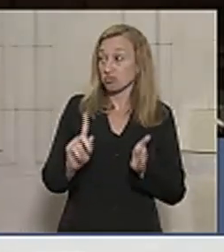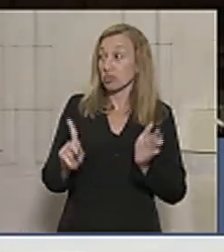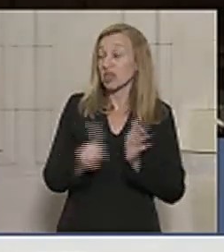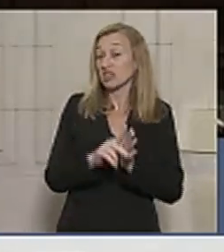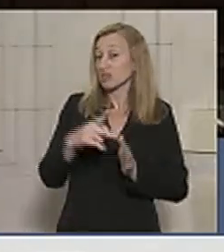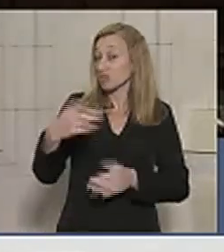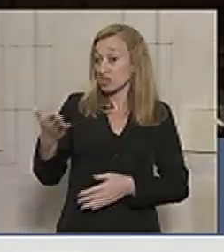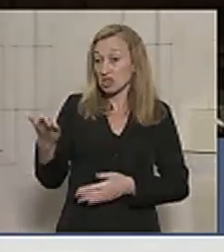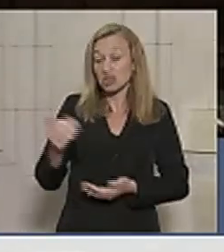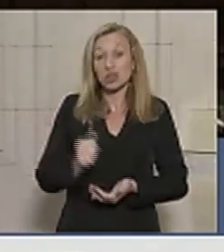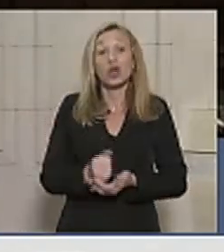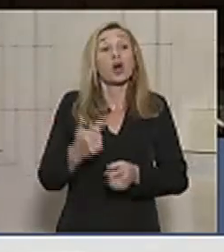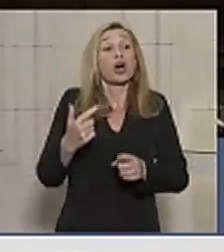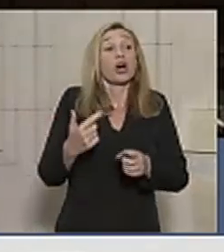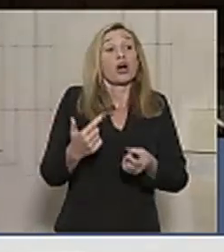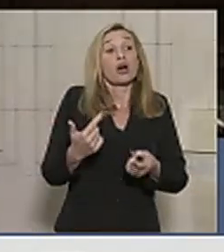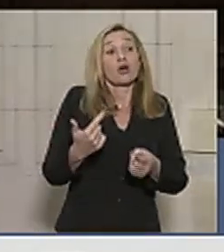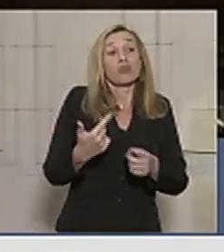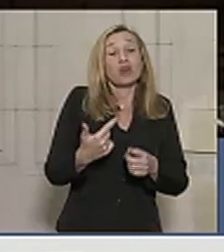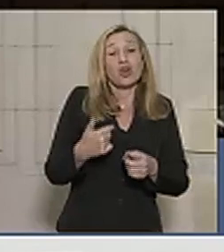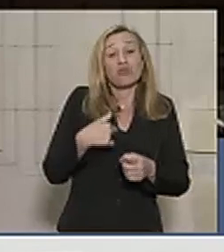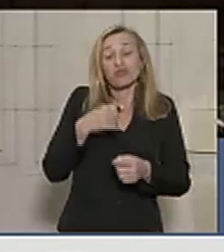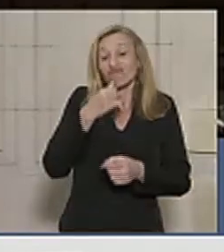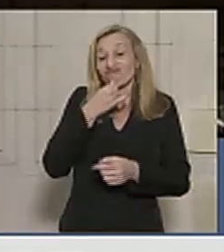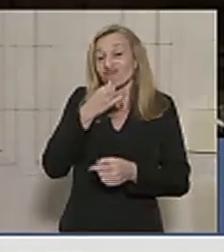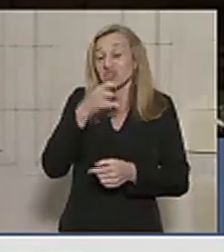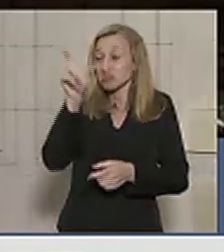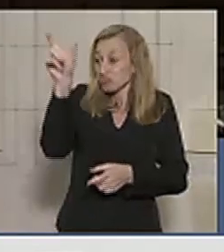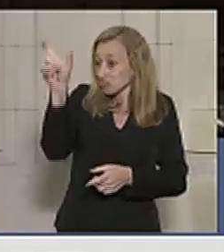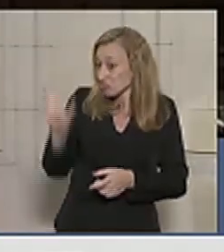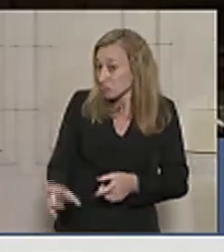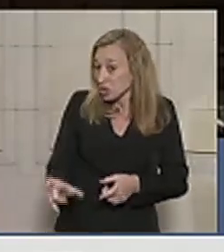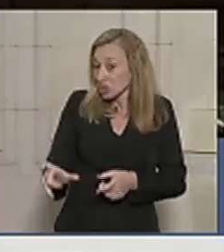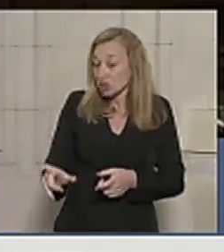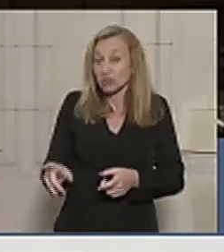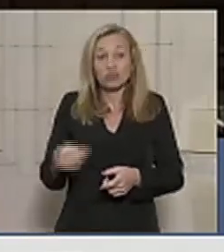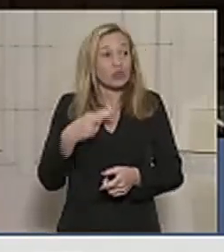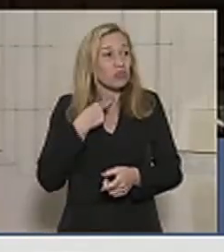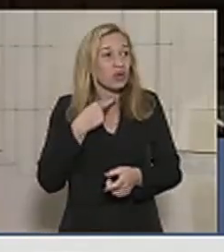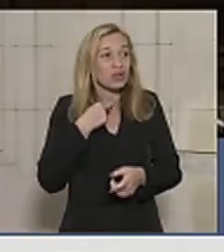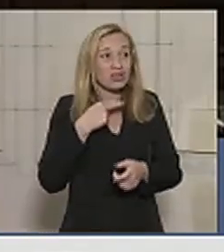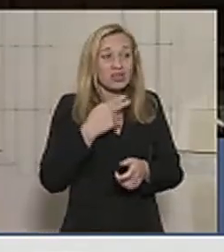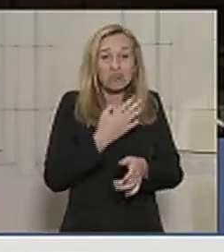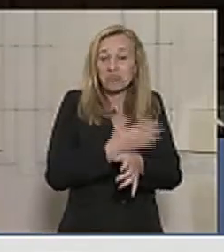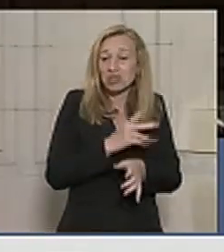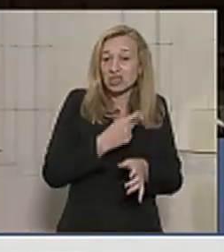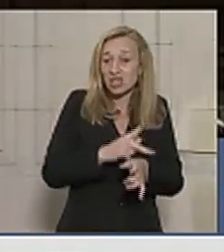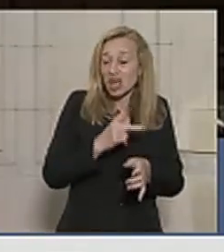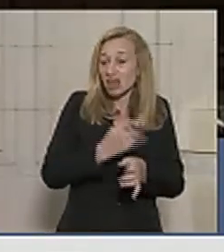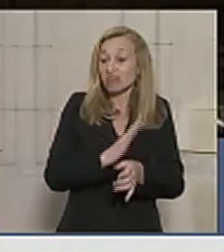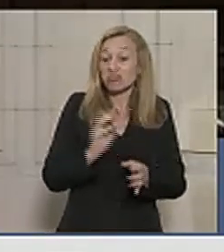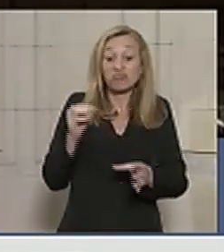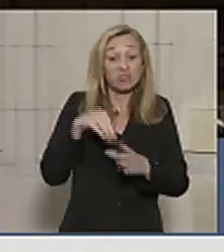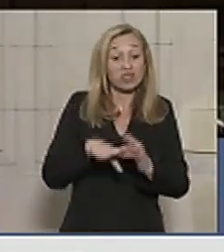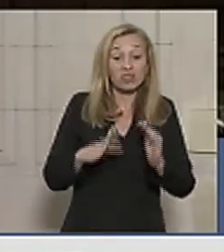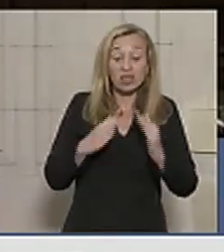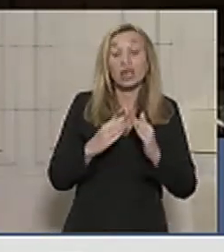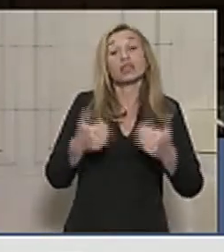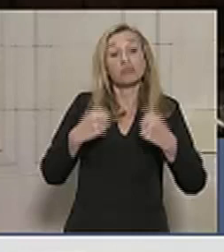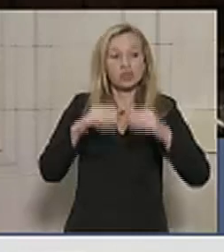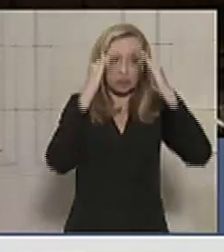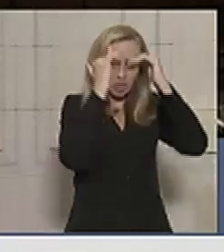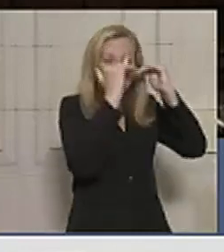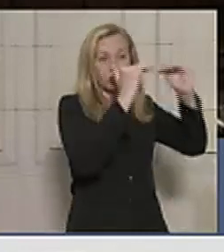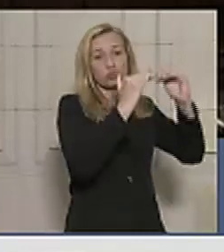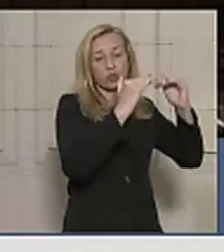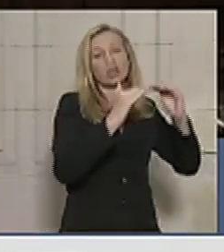repúdio a esse comportamento também, que ele não deve ser praticado nessa casa. Antes de mais nada, é necessário o respeito.